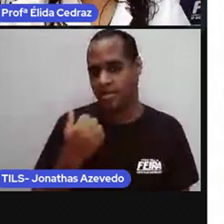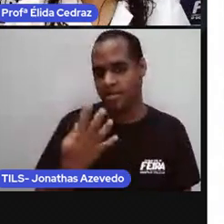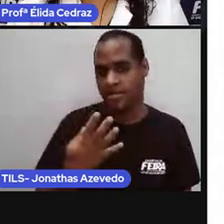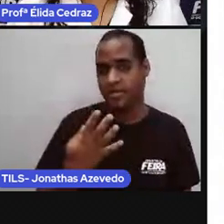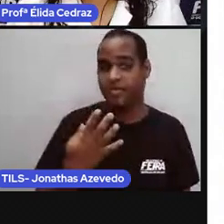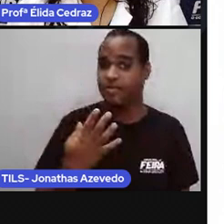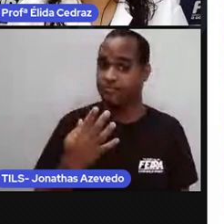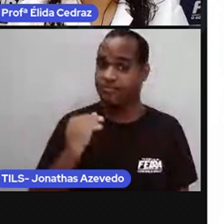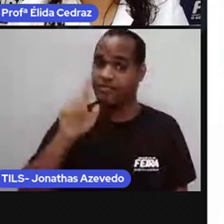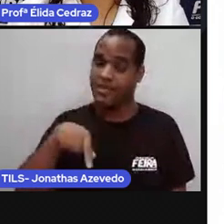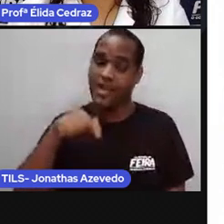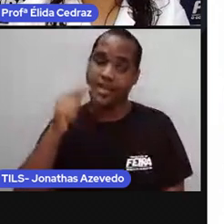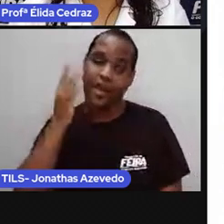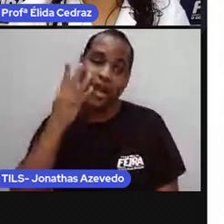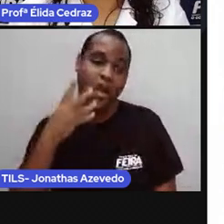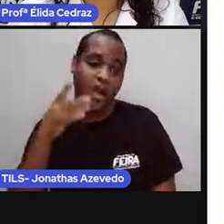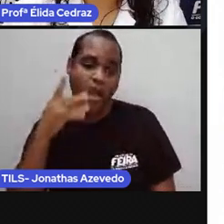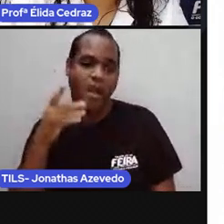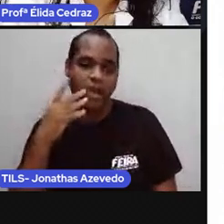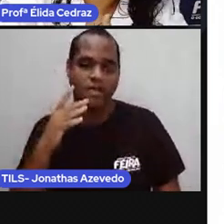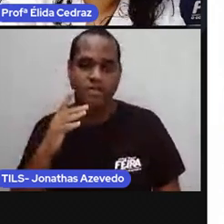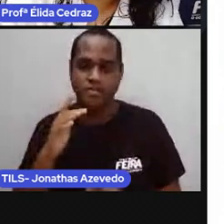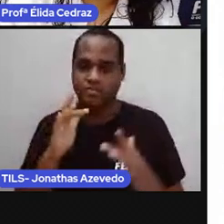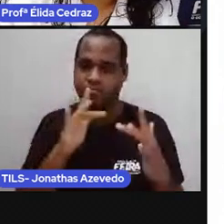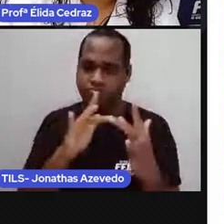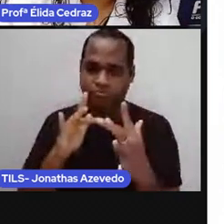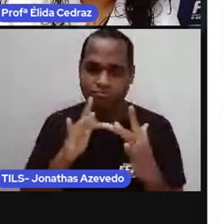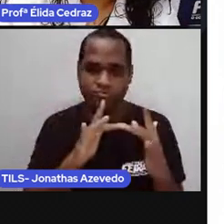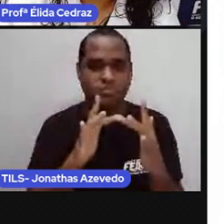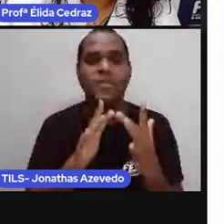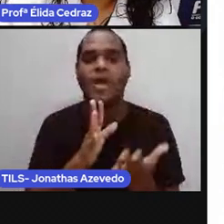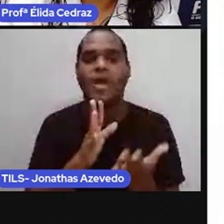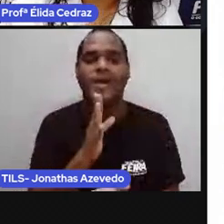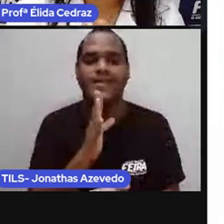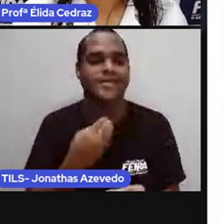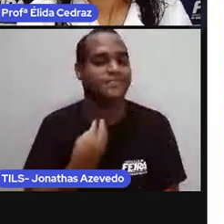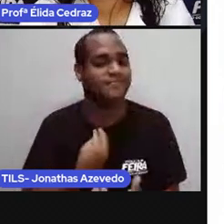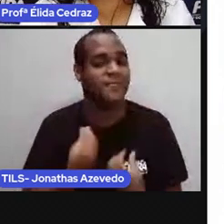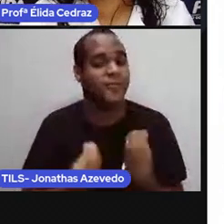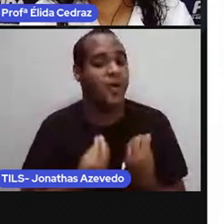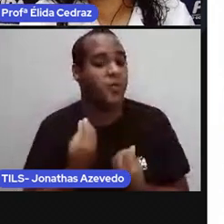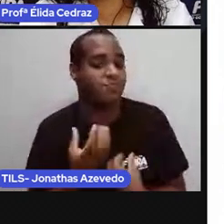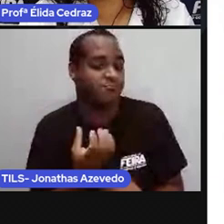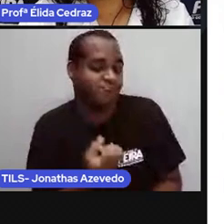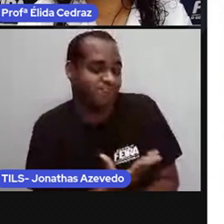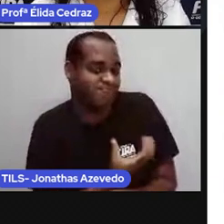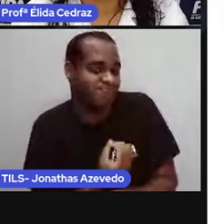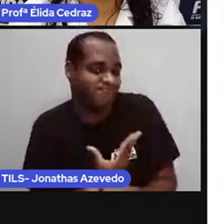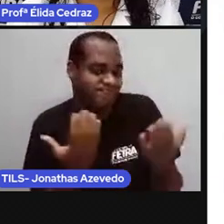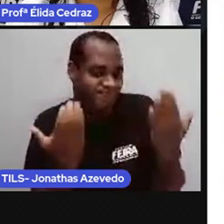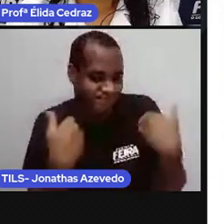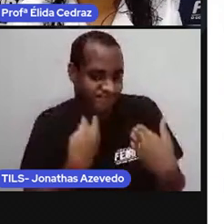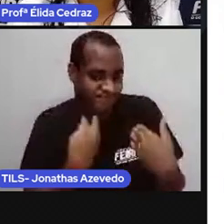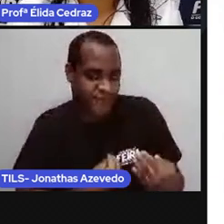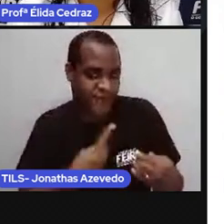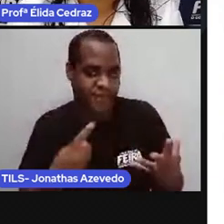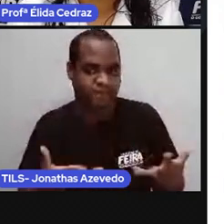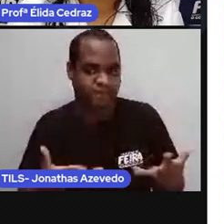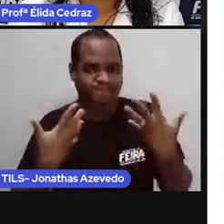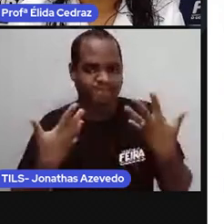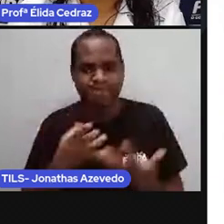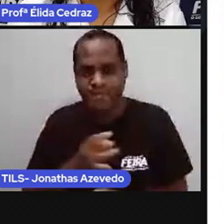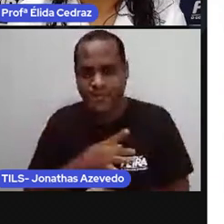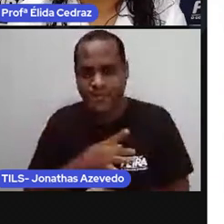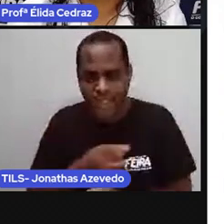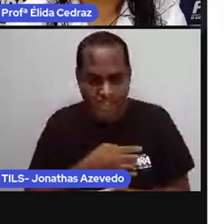O momento em qual as crianças iniciam contato com elas mesmas, com as suas emoções, a alegria e o